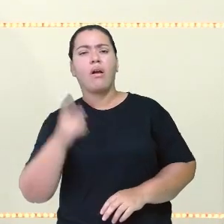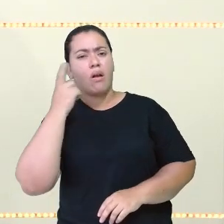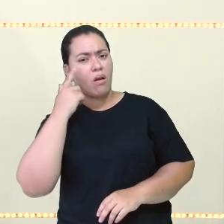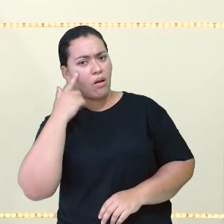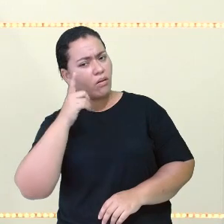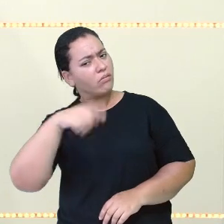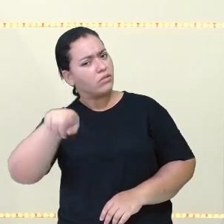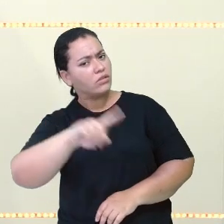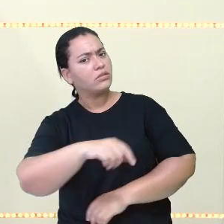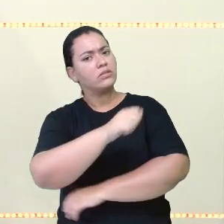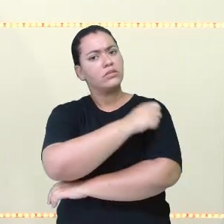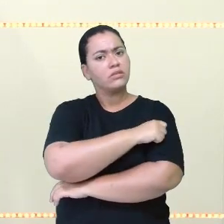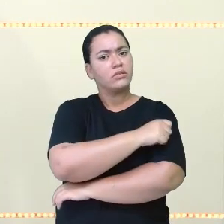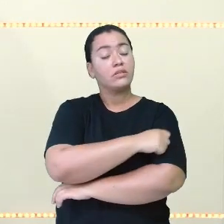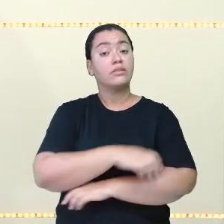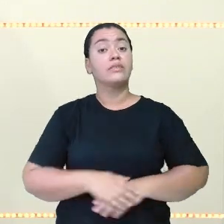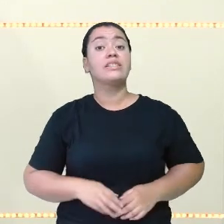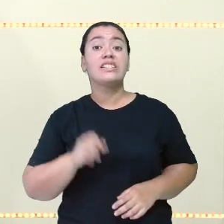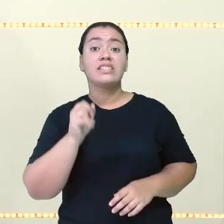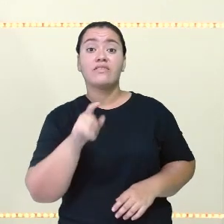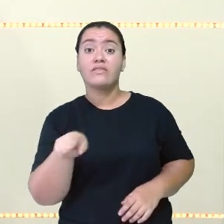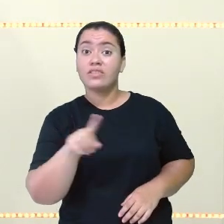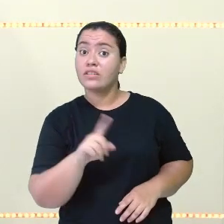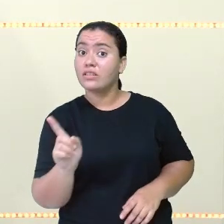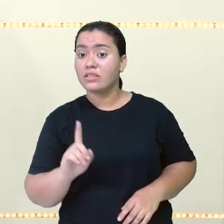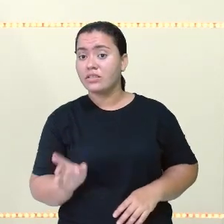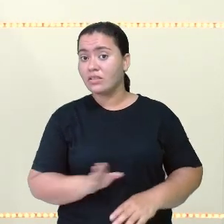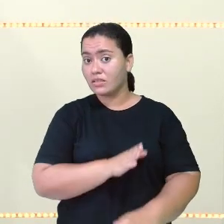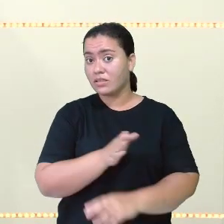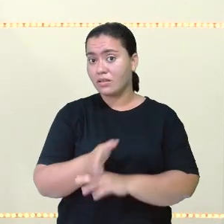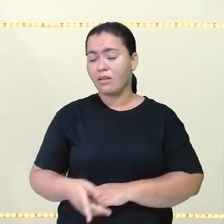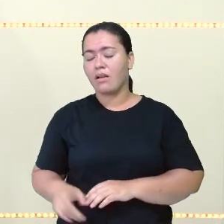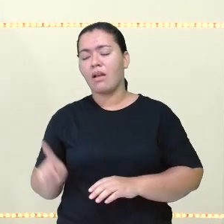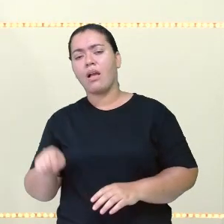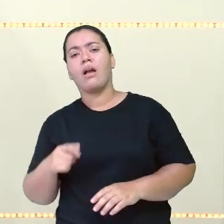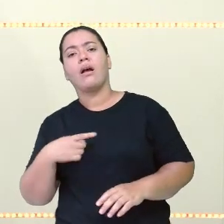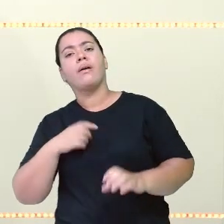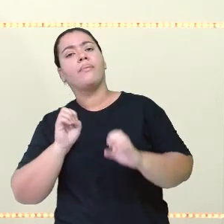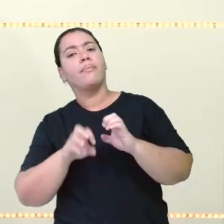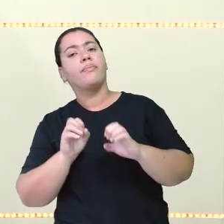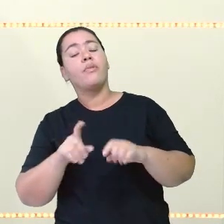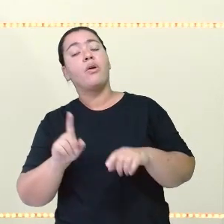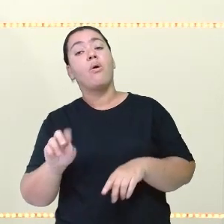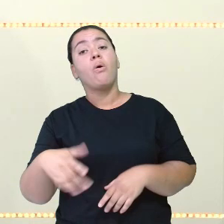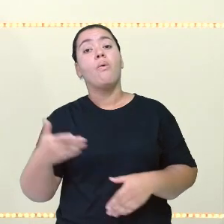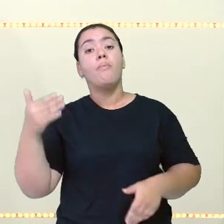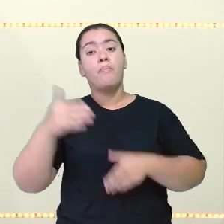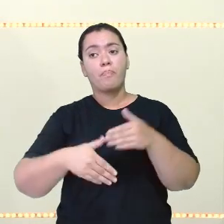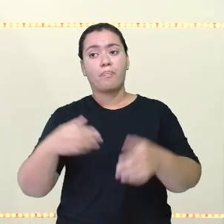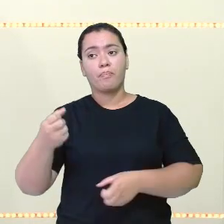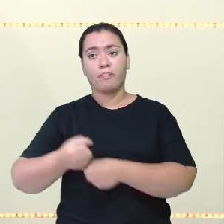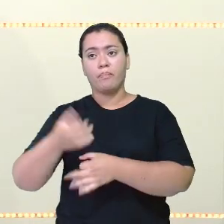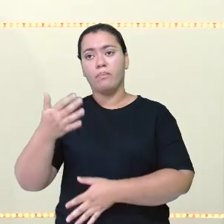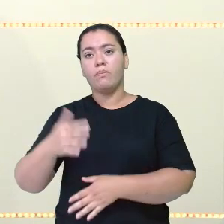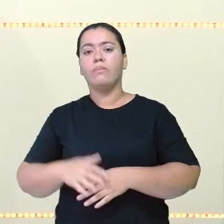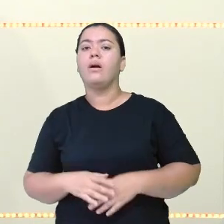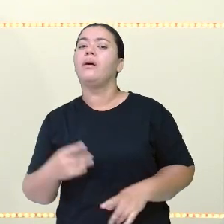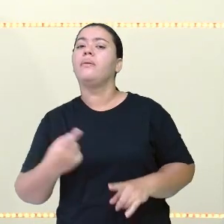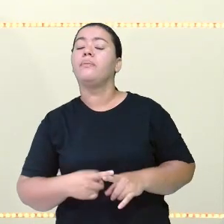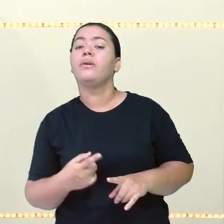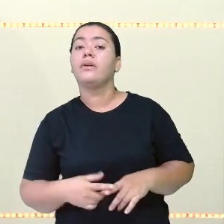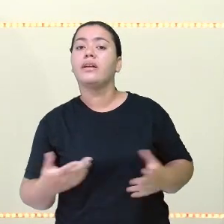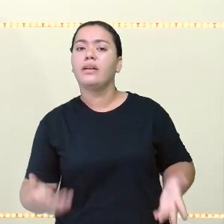estudantes, se vocês ainda não acessaram o Educa, se vocês ainda não participam do chat, participe. Por quê?